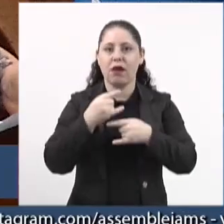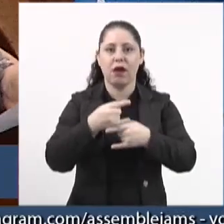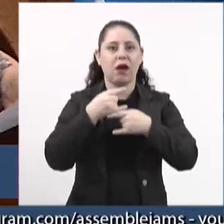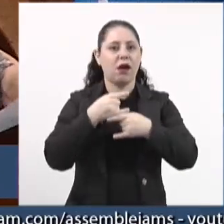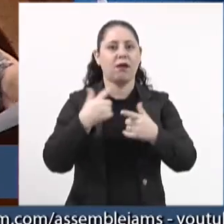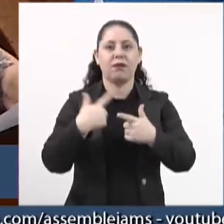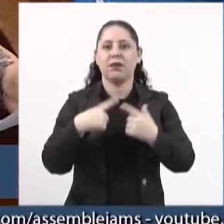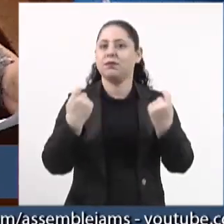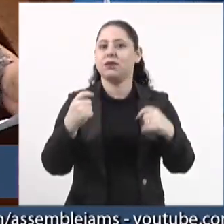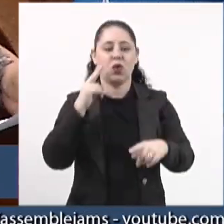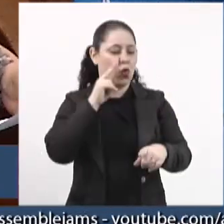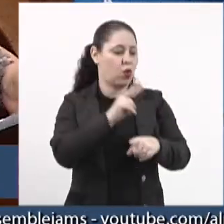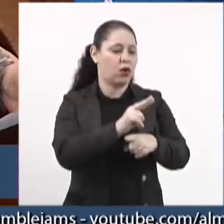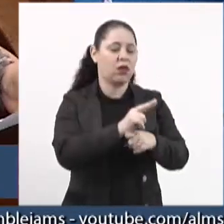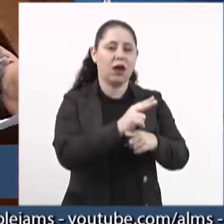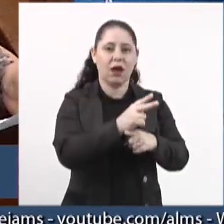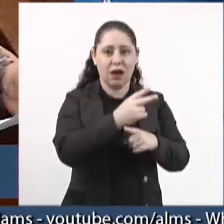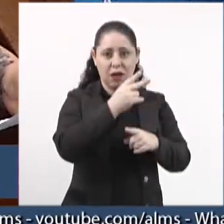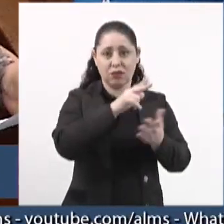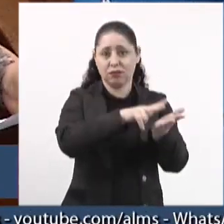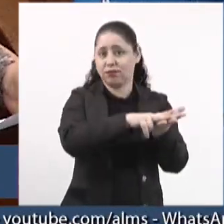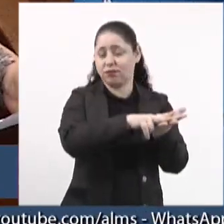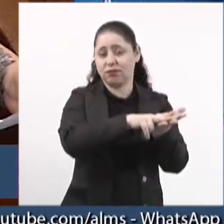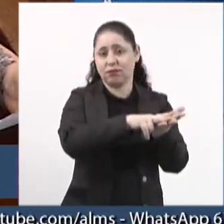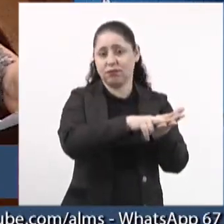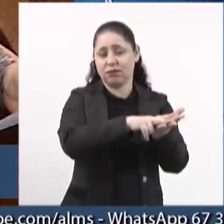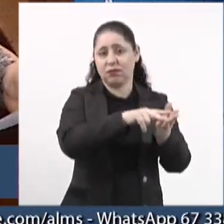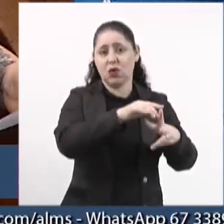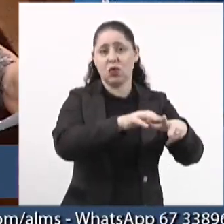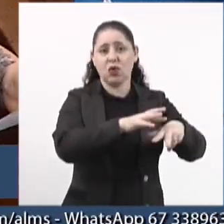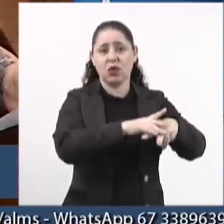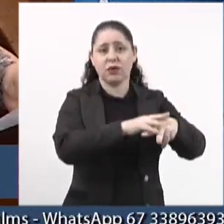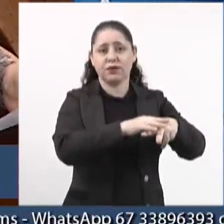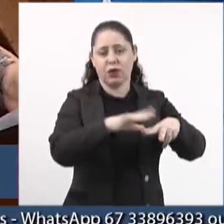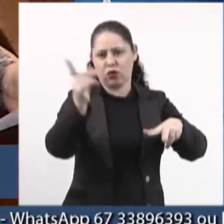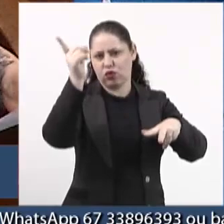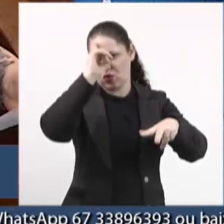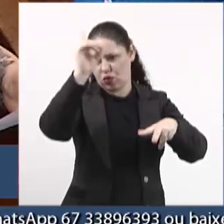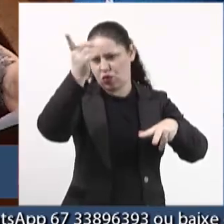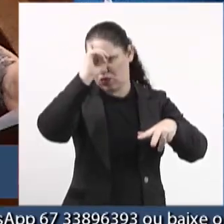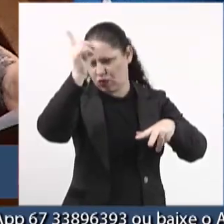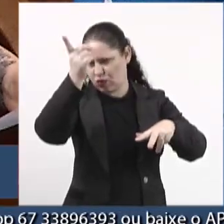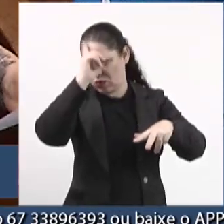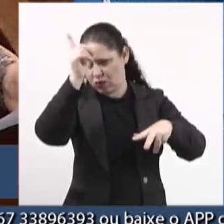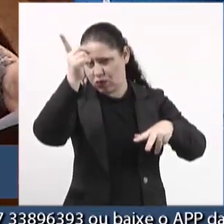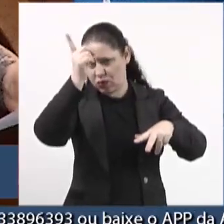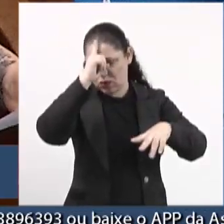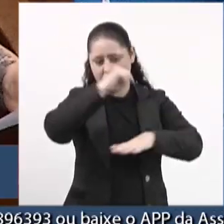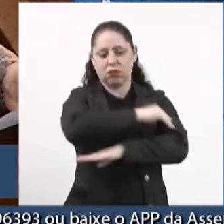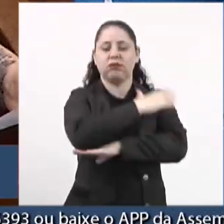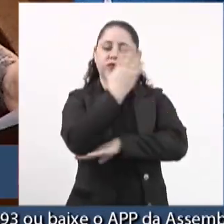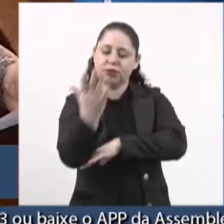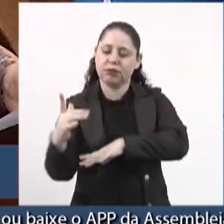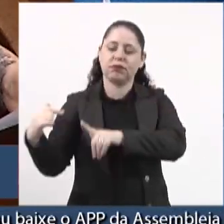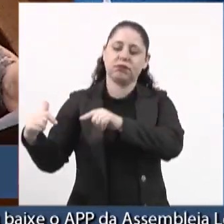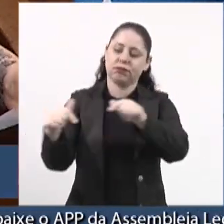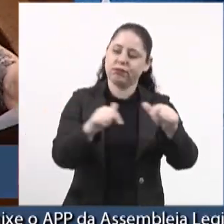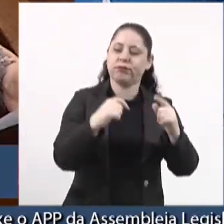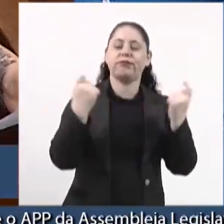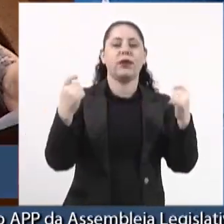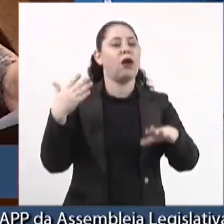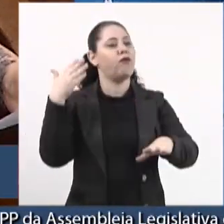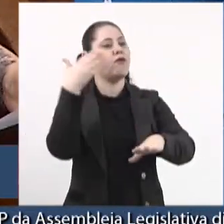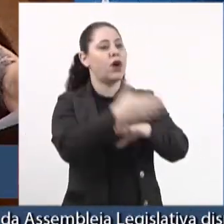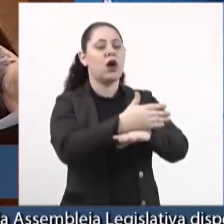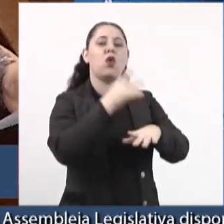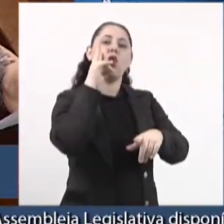Porque nós temos que cuidar o paciente. Então, todos os dias que está na nossa carga horária, nós temos que